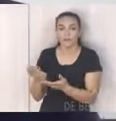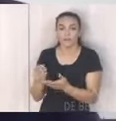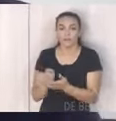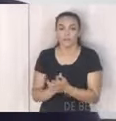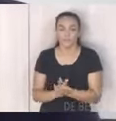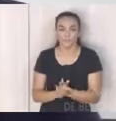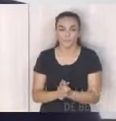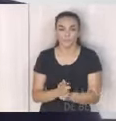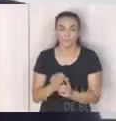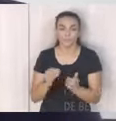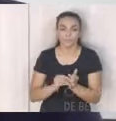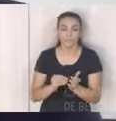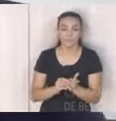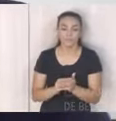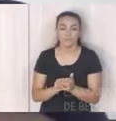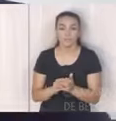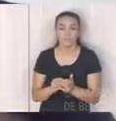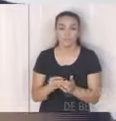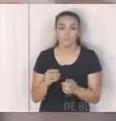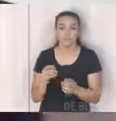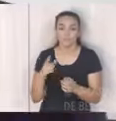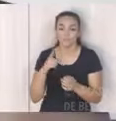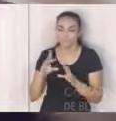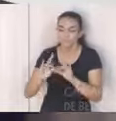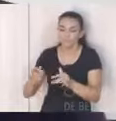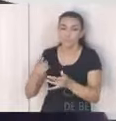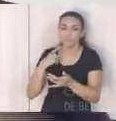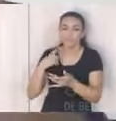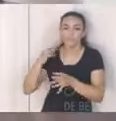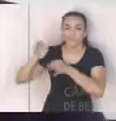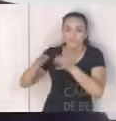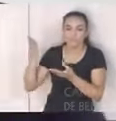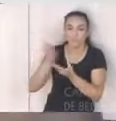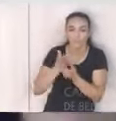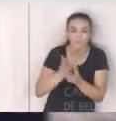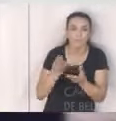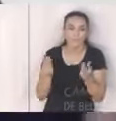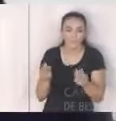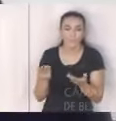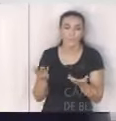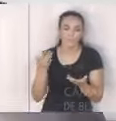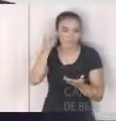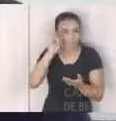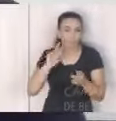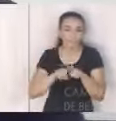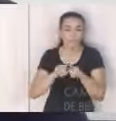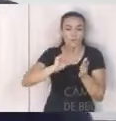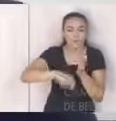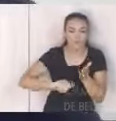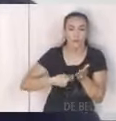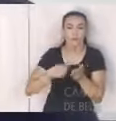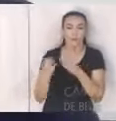né nós acabamos com um monte de ações na justiça ajuizando e às vezes nós temos contrato com empresas